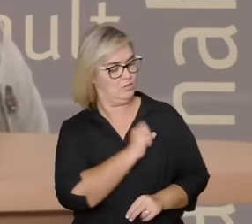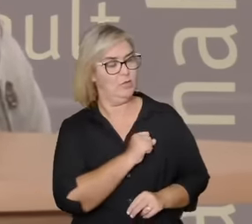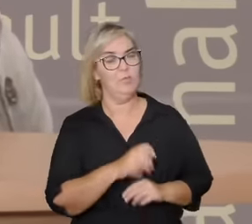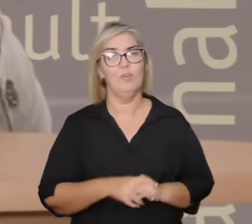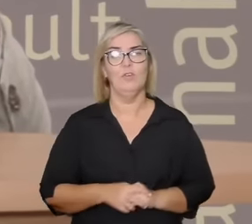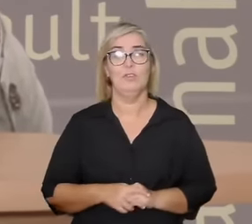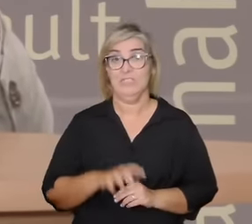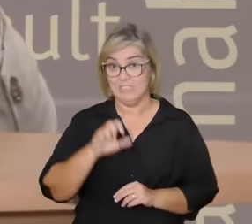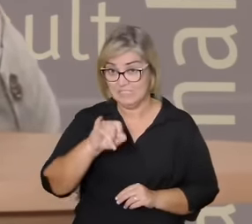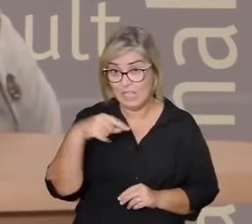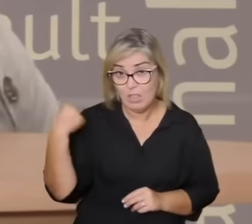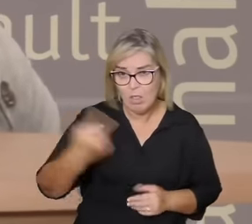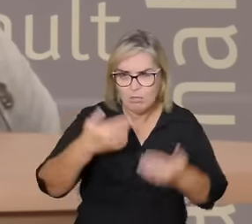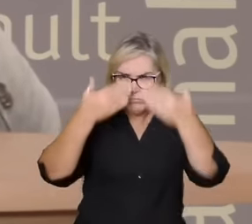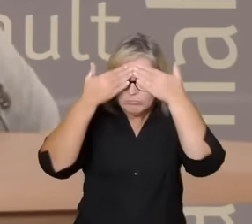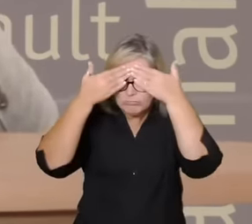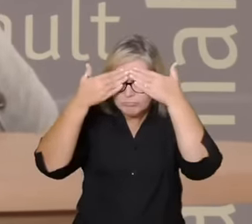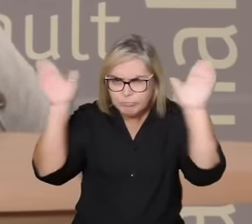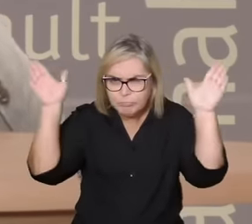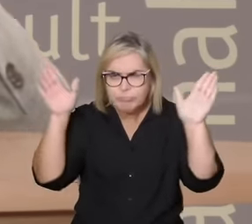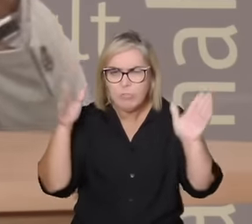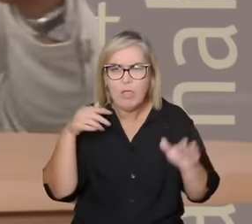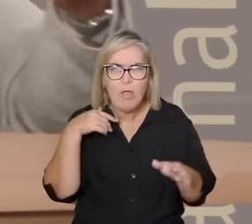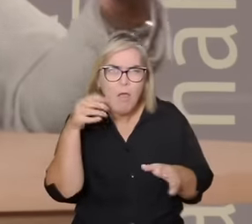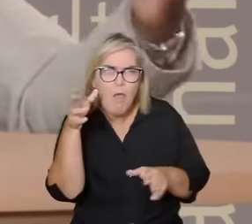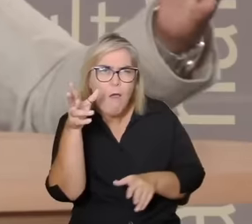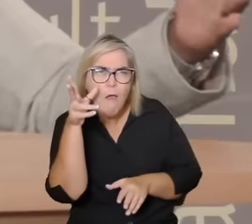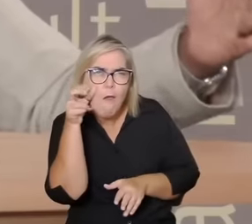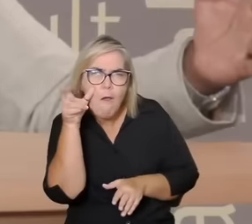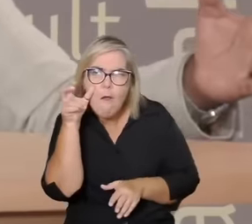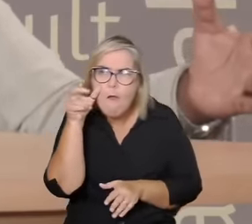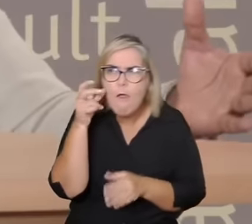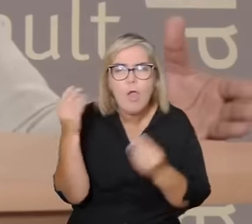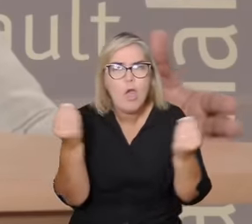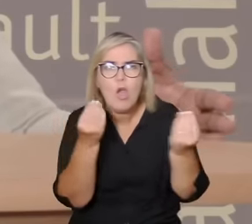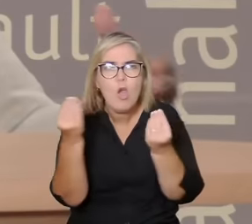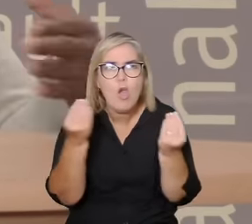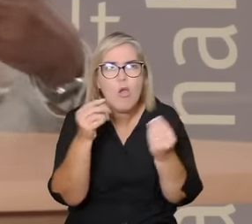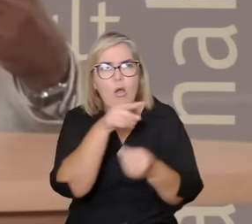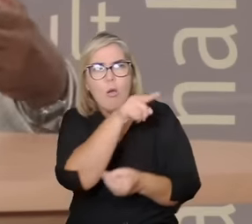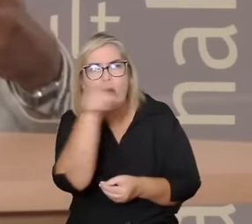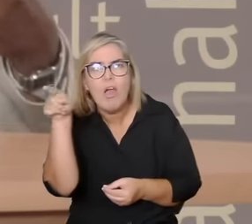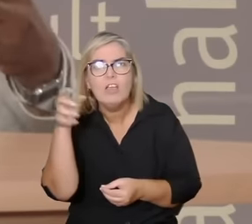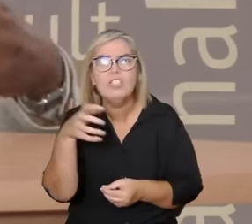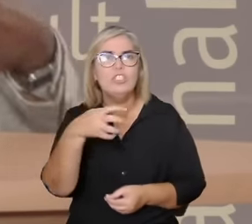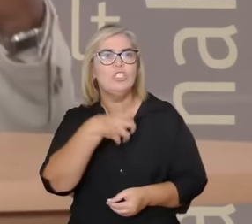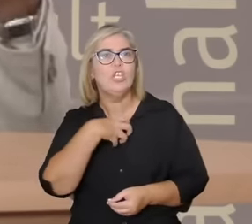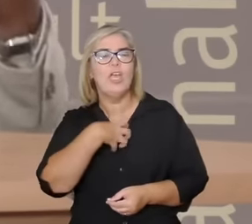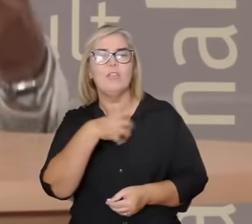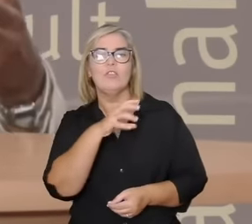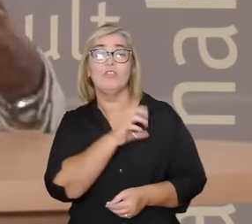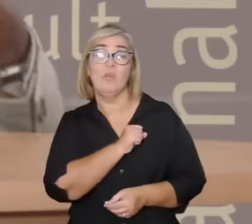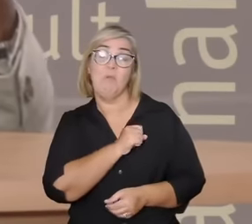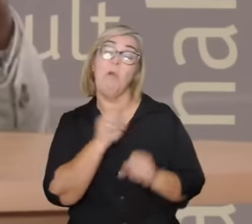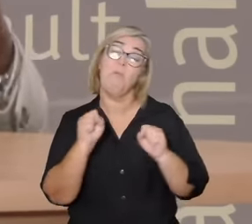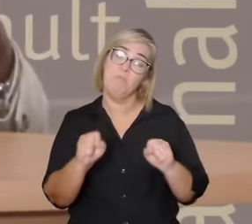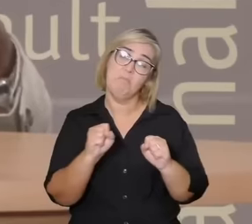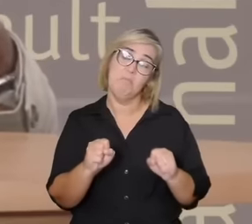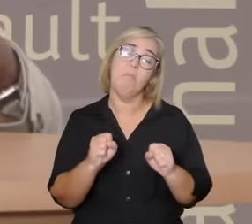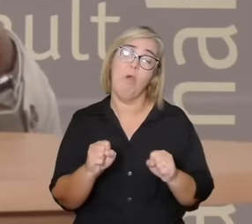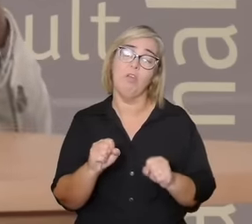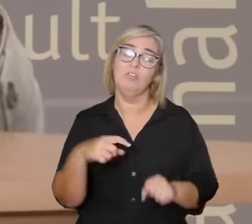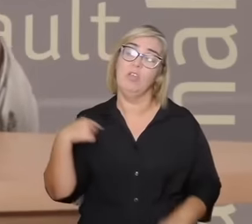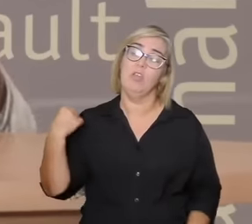aprimorar e ter mais aumentar nosso repertório de narrativas afetivas pode ser que a gente encontre uma